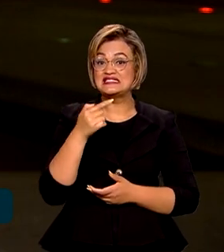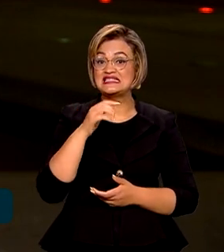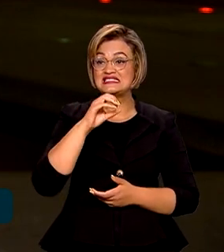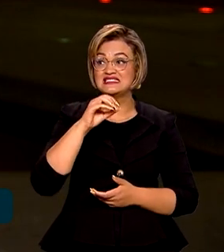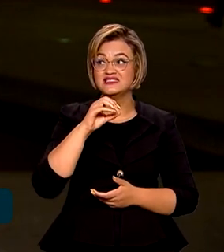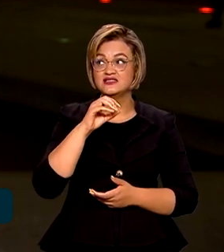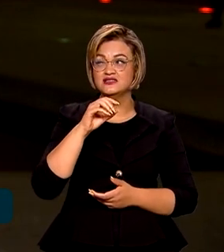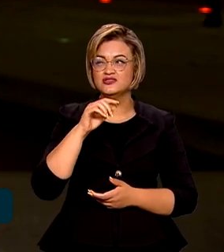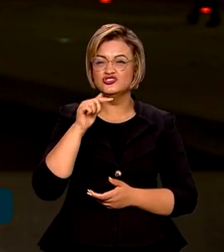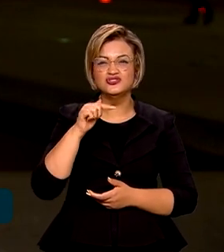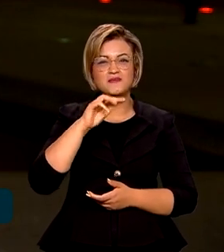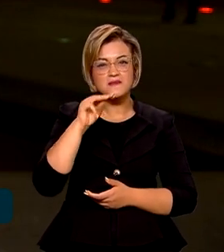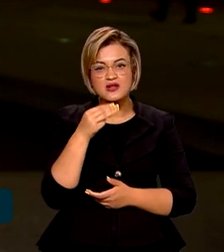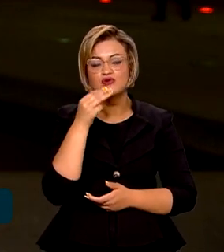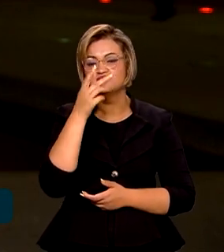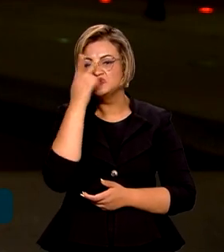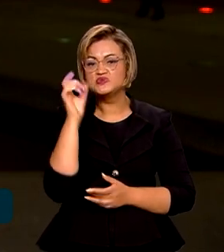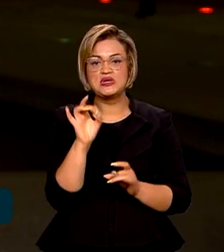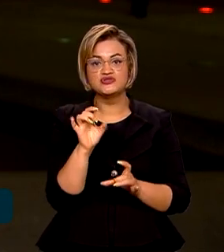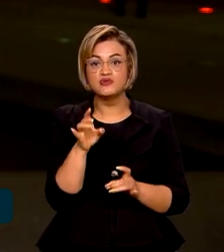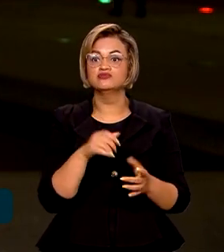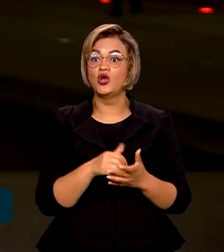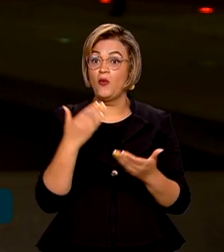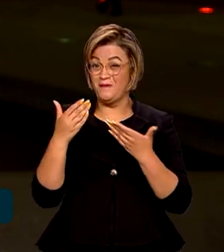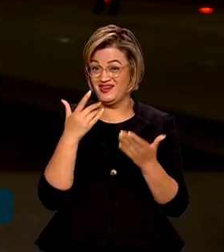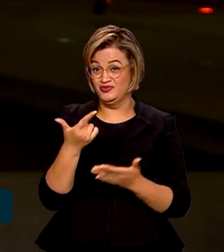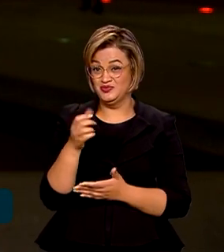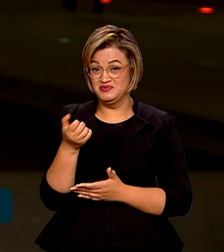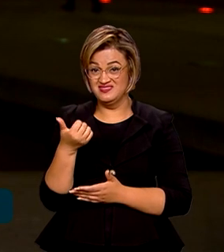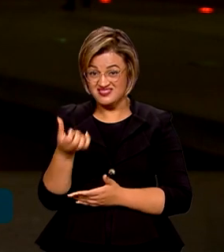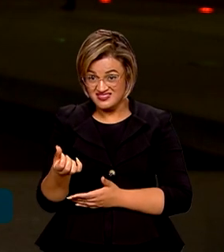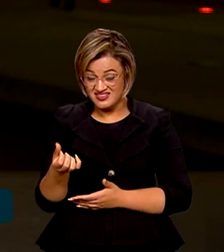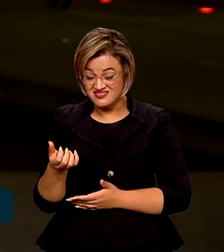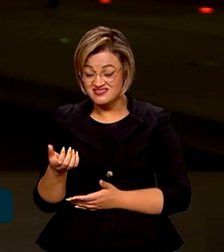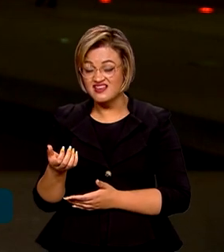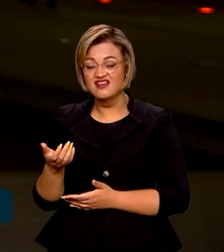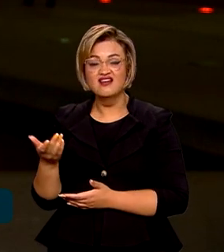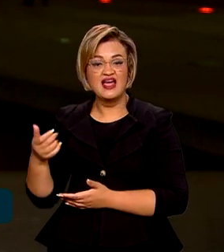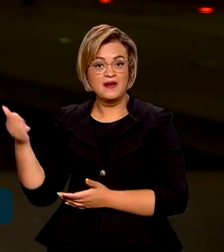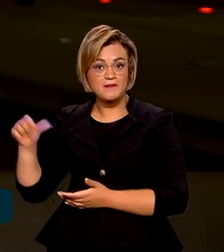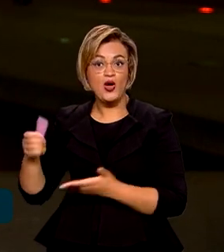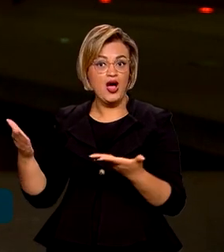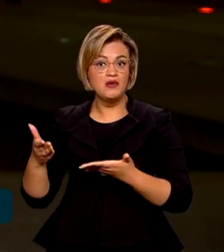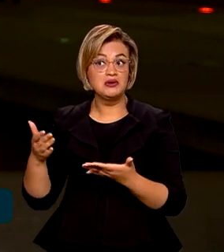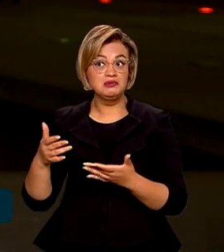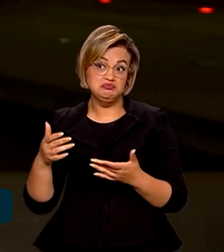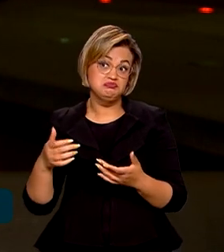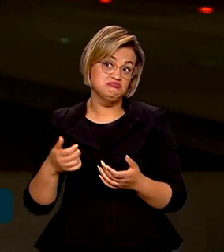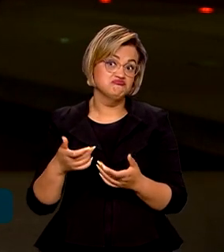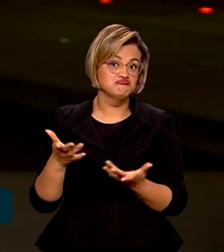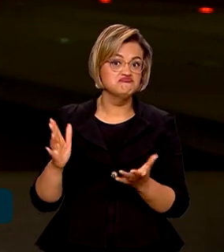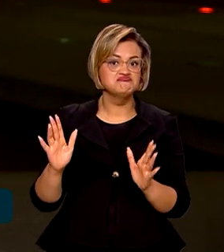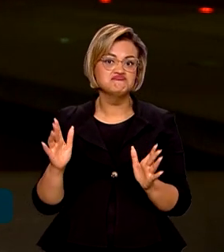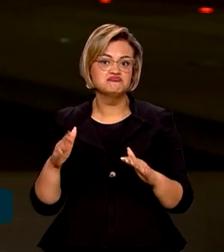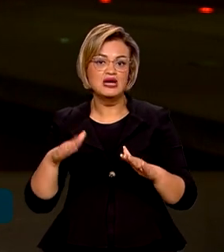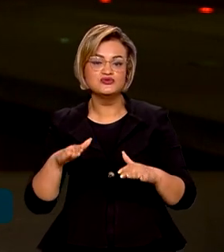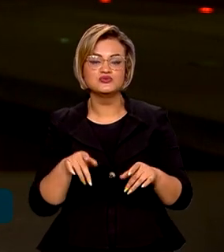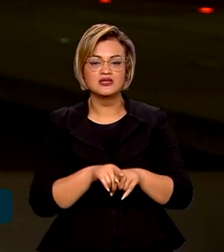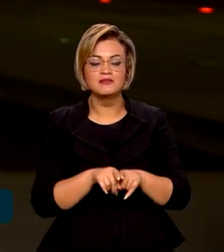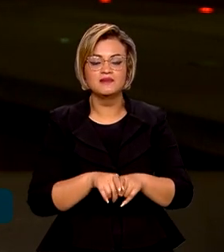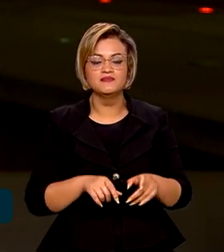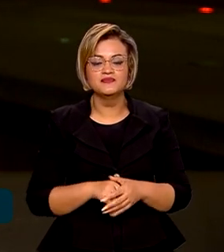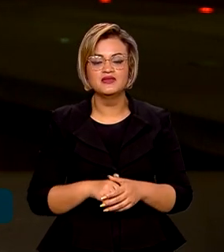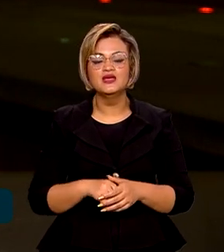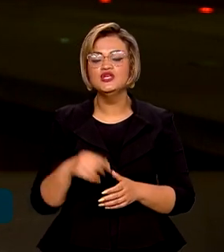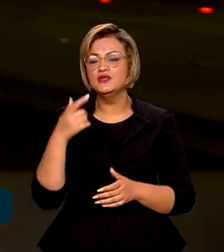nível desde 2016. E as pessoas subutilizadas, hoje com cerca de 20 milhões de pessoas, também é o menor